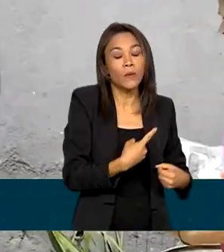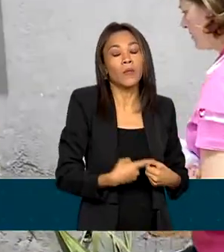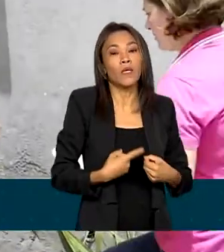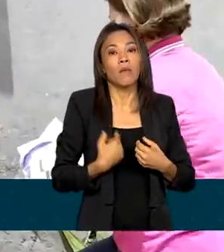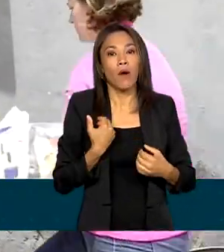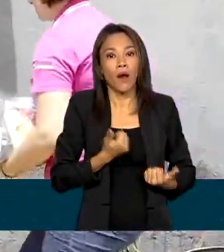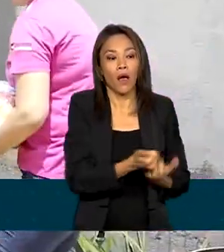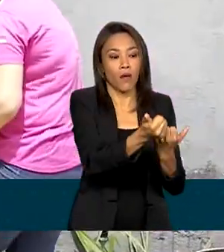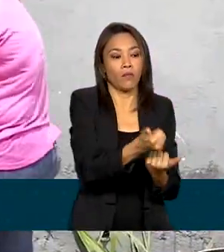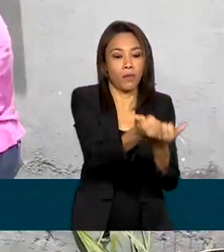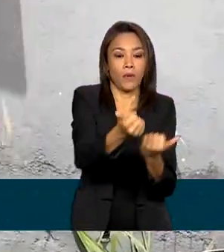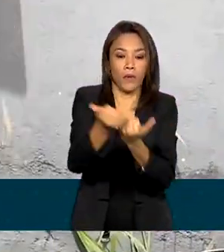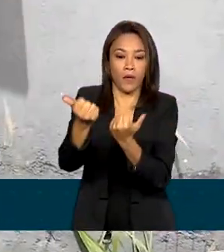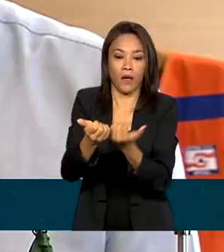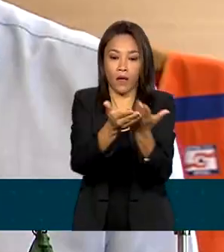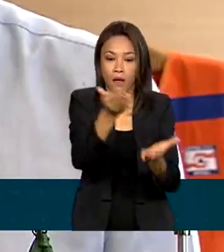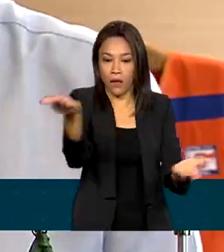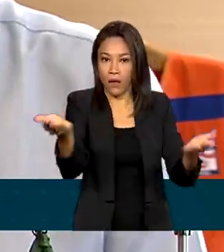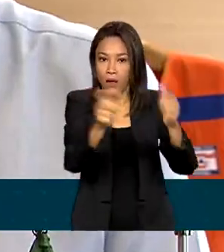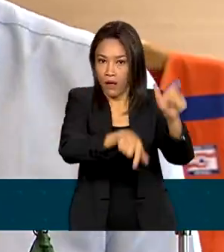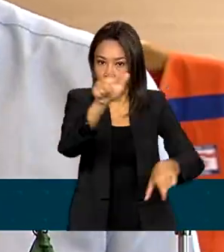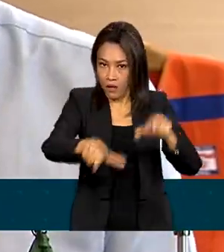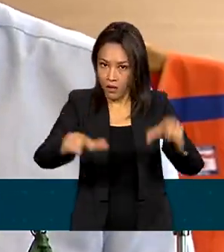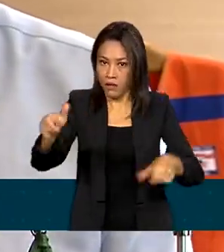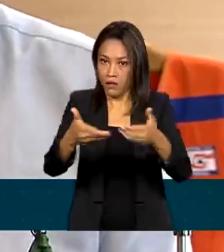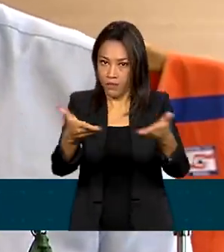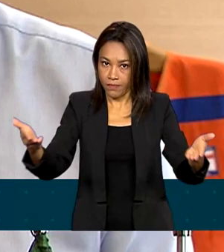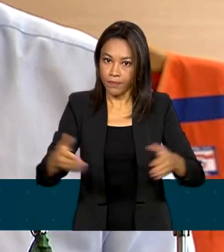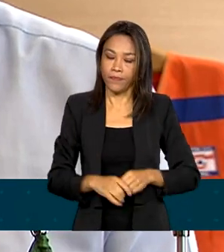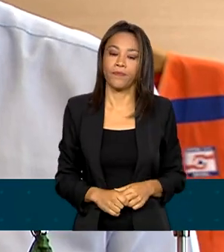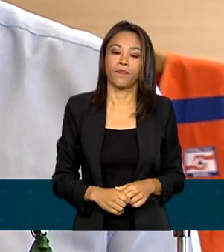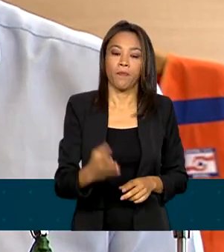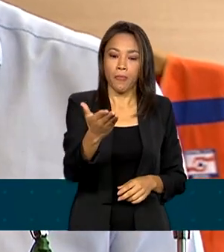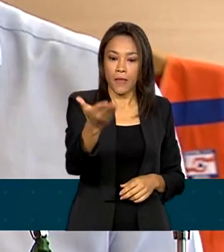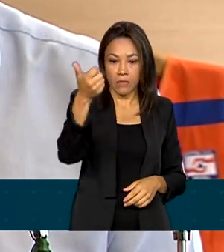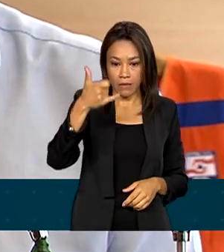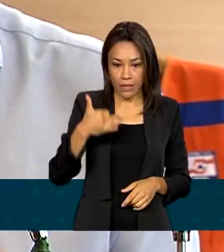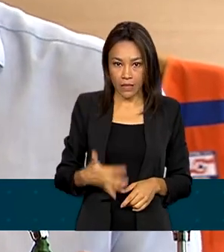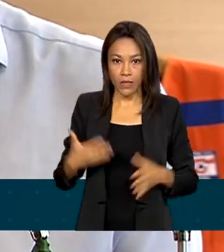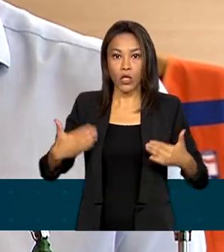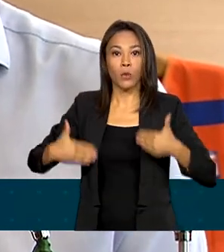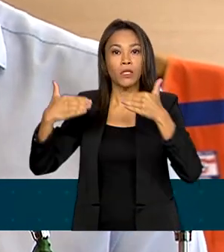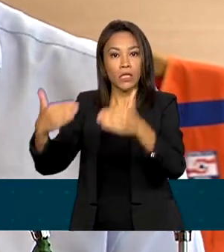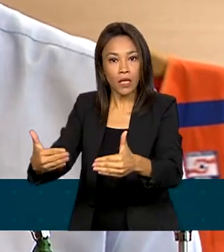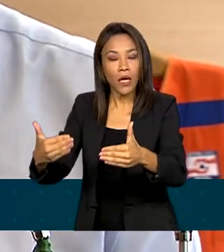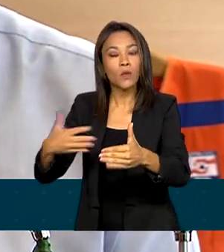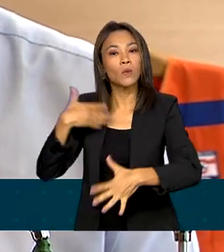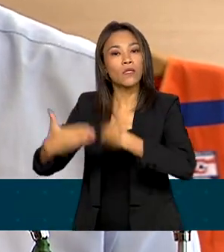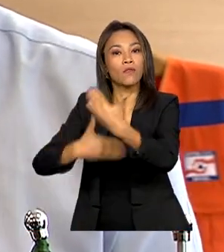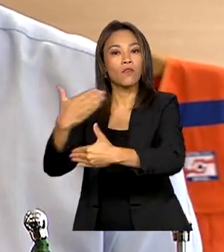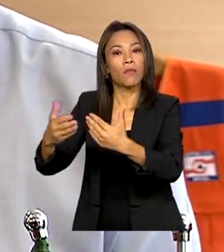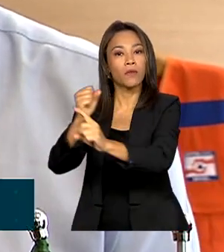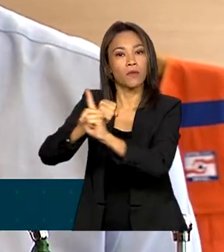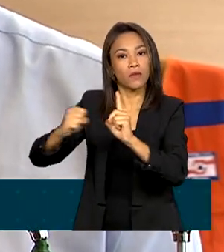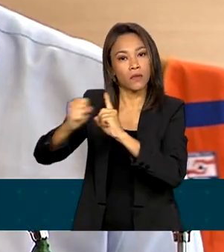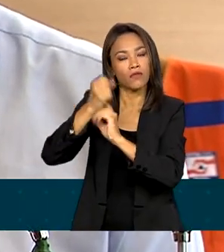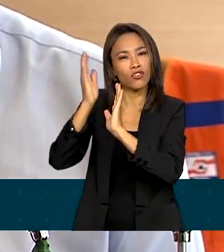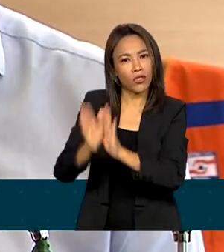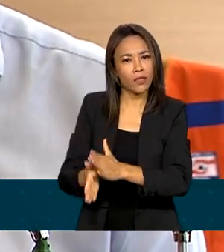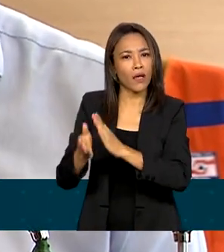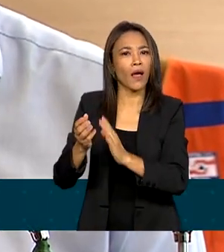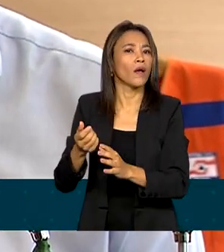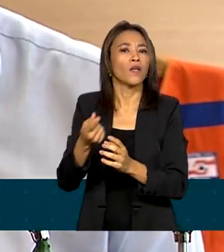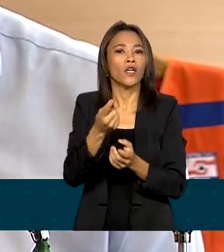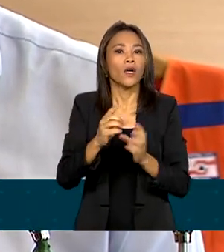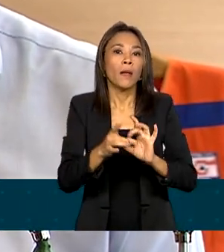demandas das vítimas do temporal. Ministério do Desenvolvimento Social já está trabalhando a liberação do